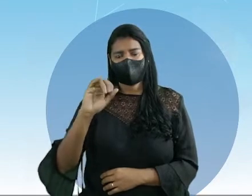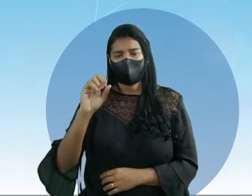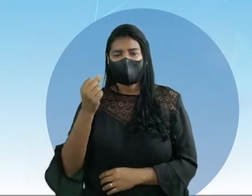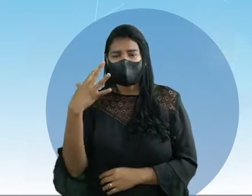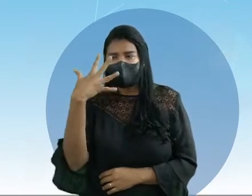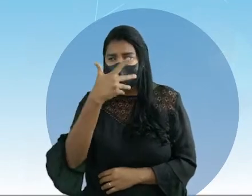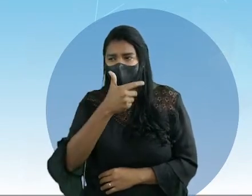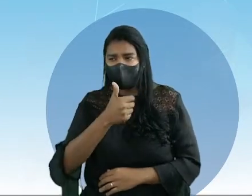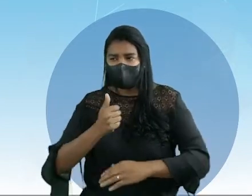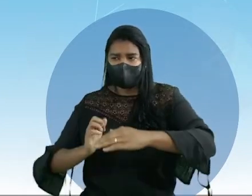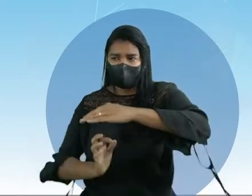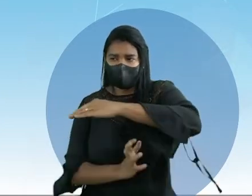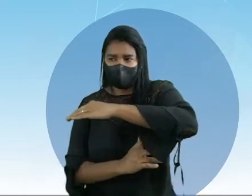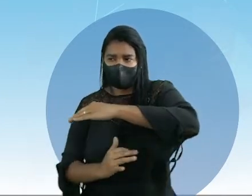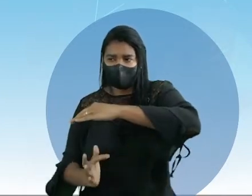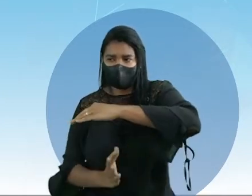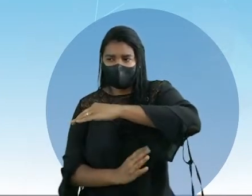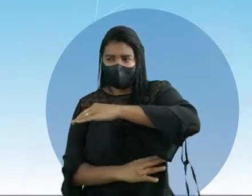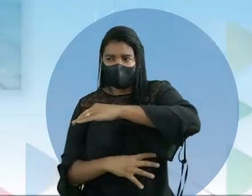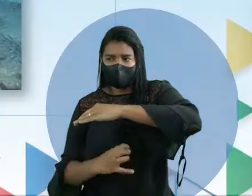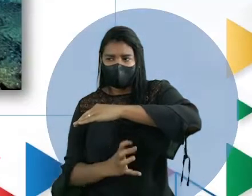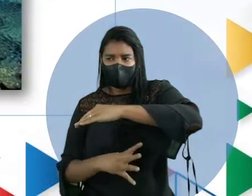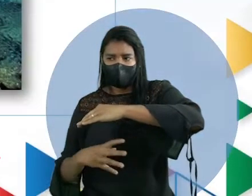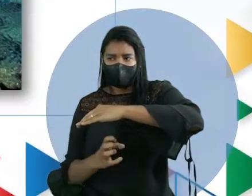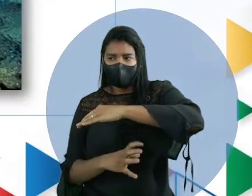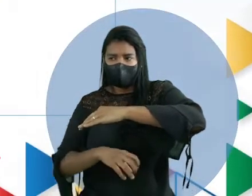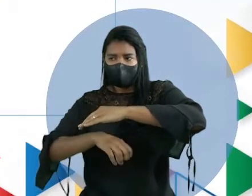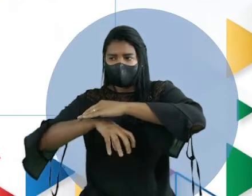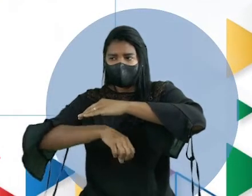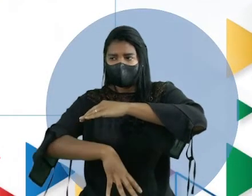beleza que está embaixo das águas. Certo?